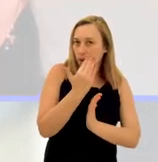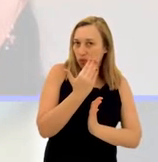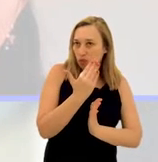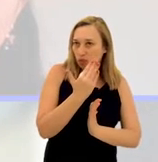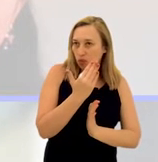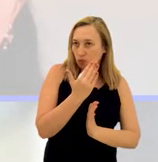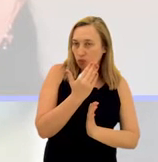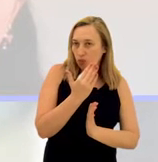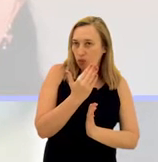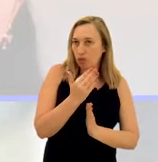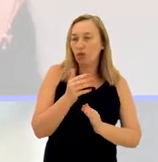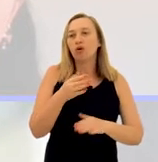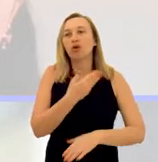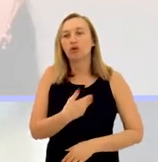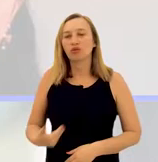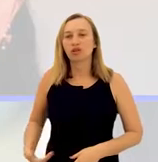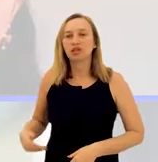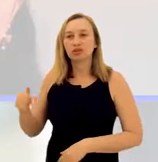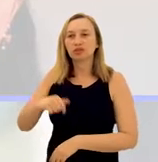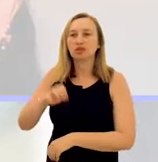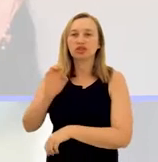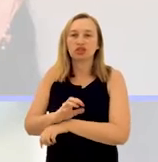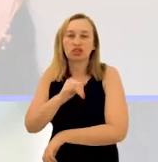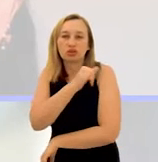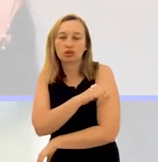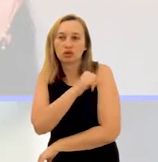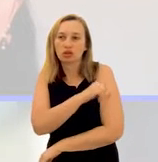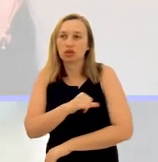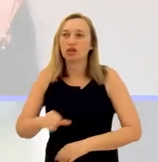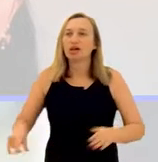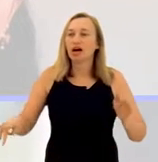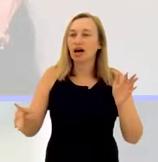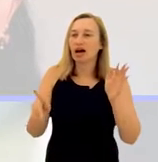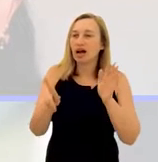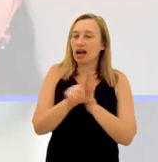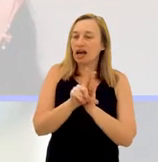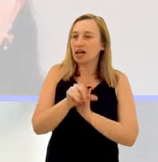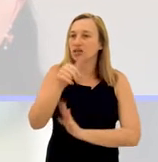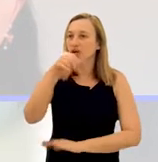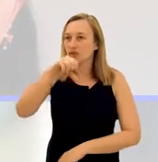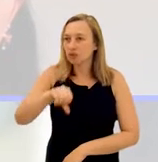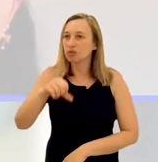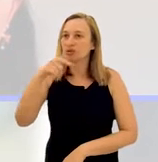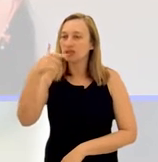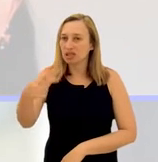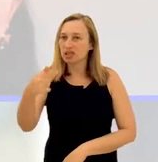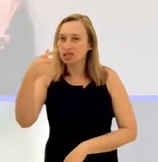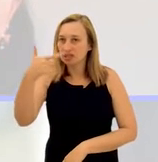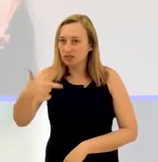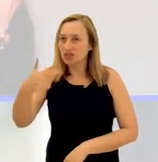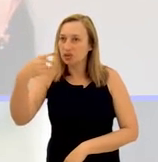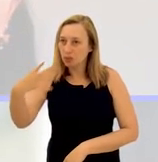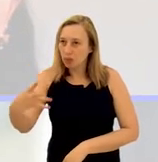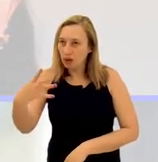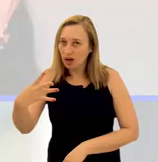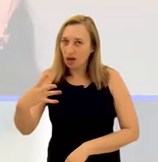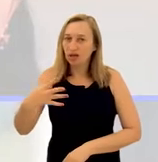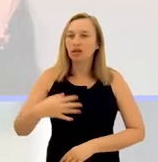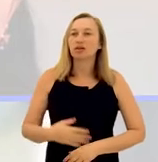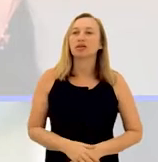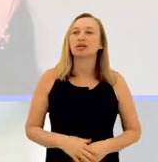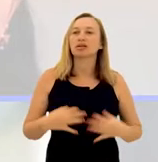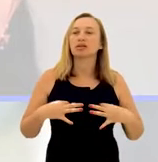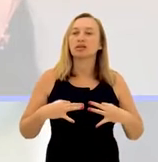aprovou, foi sancionado pelo governador aqui do estado do Rio de Janeiro, a lei 9.724,